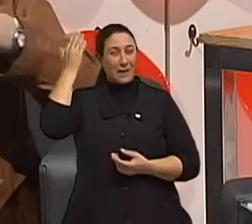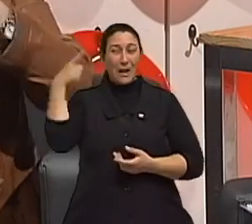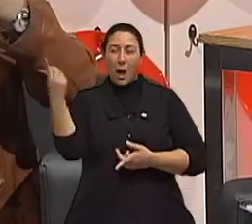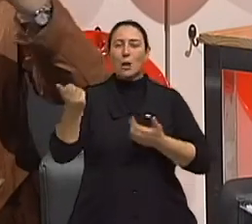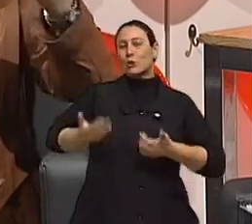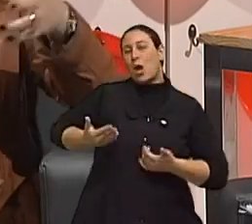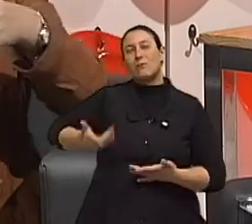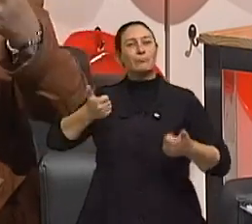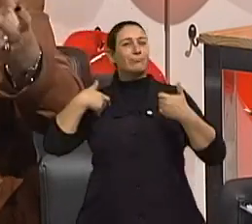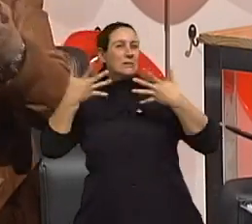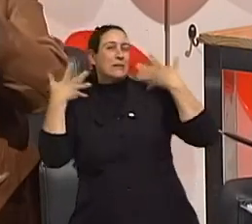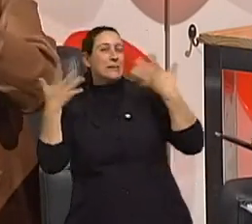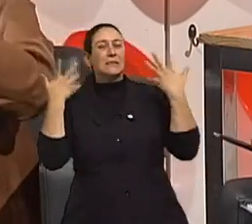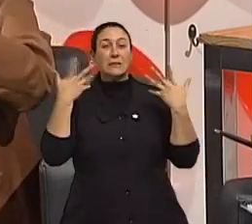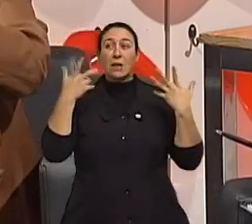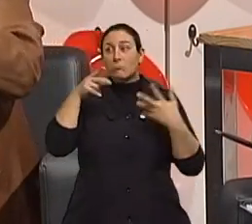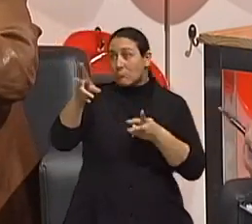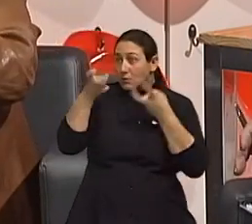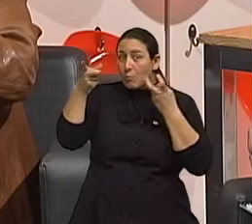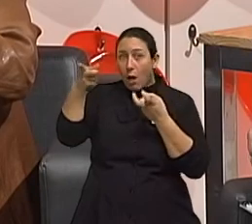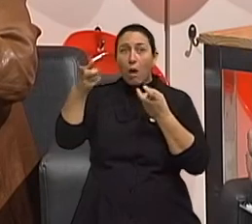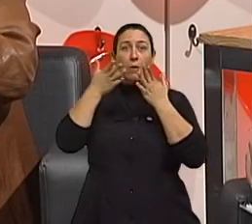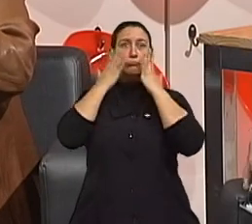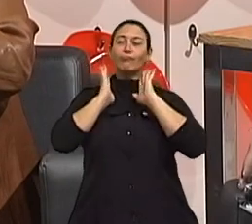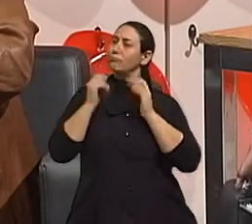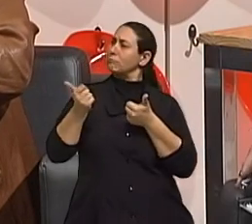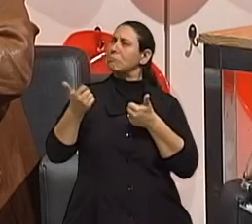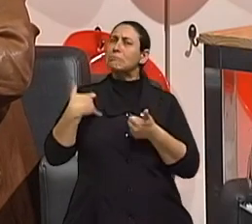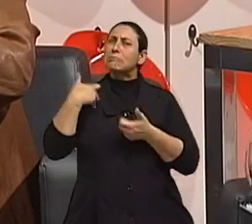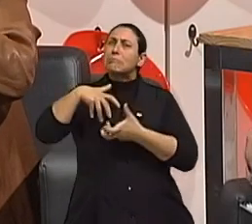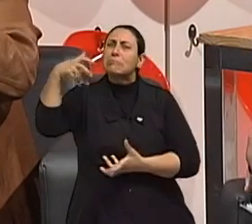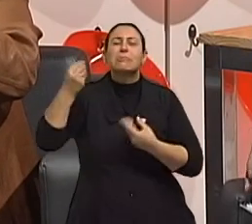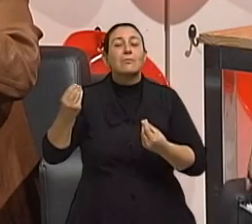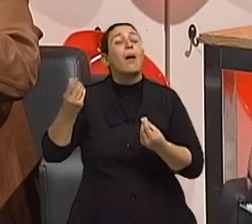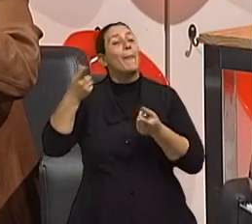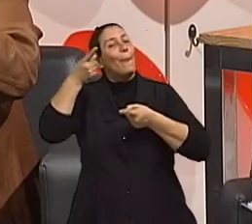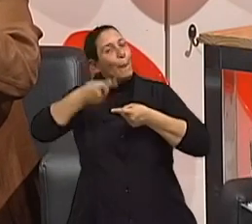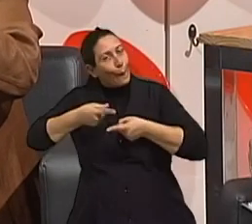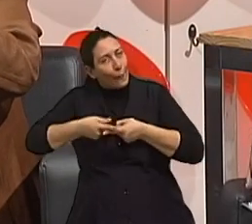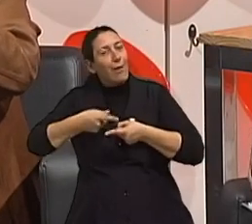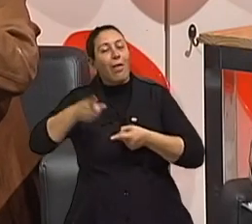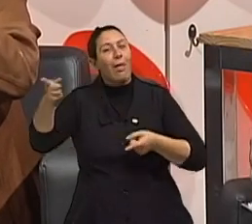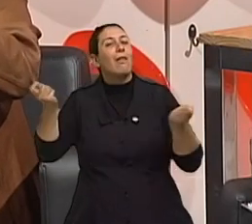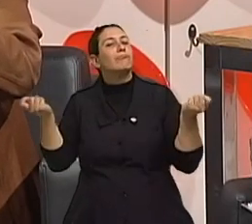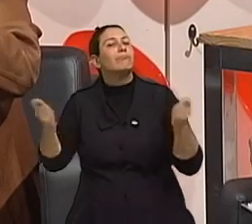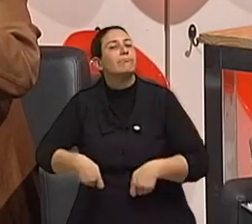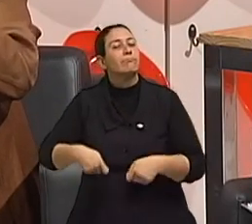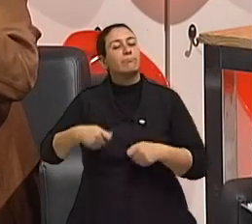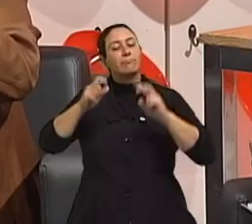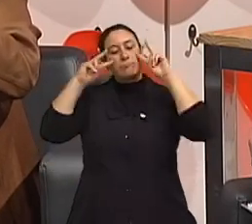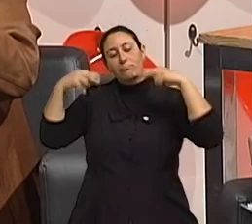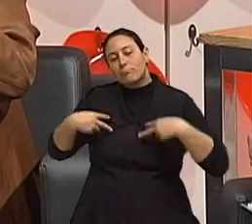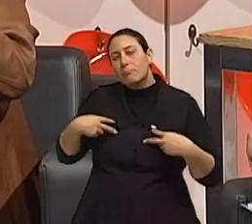vitalidade, disposição, nós temos uma experiência de vida que também nos possibilita ver ou nos